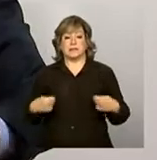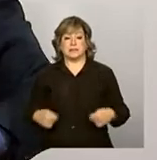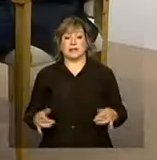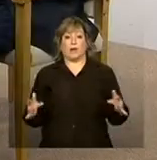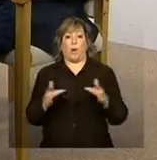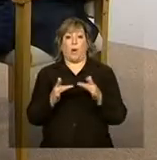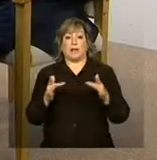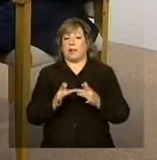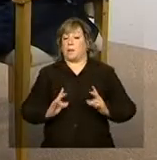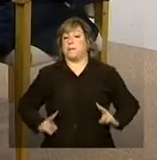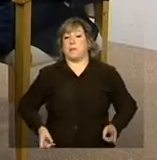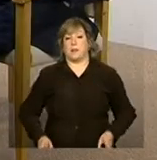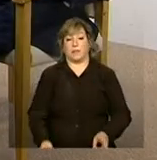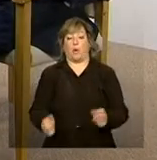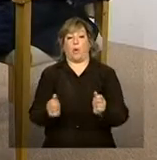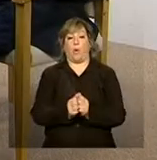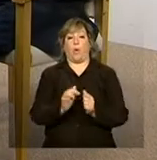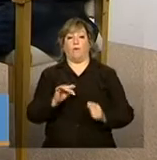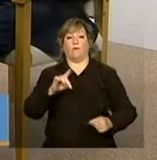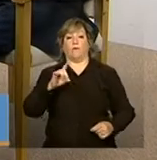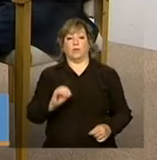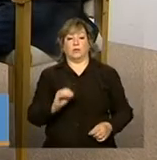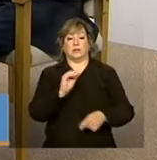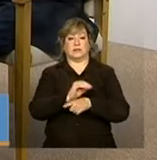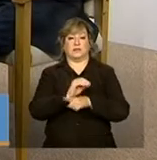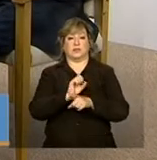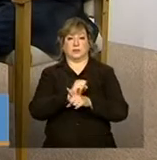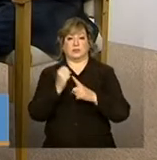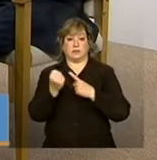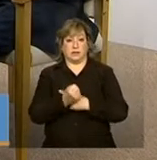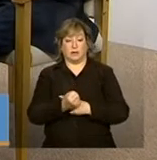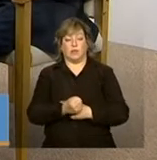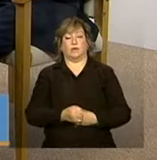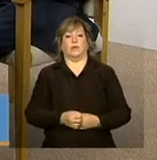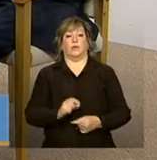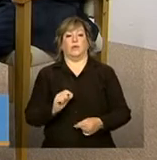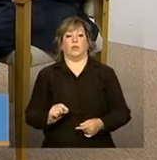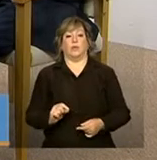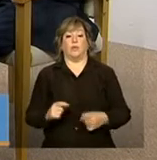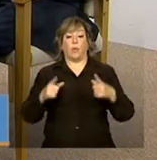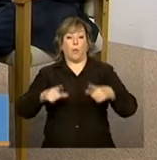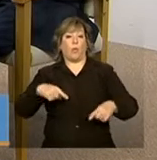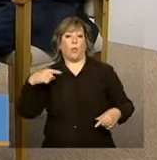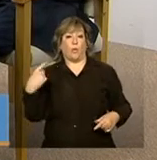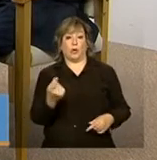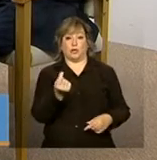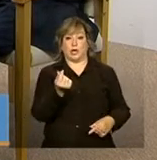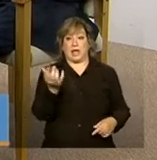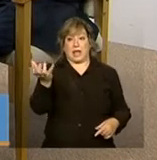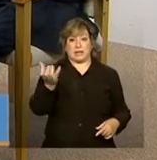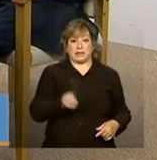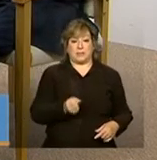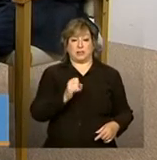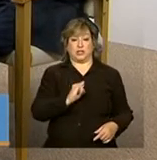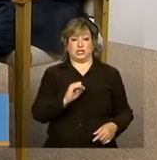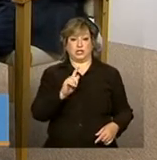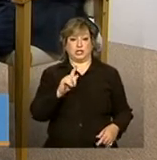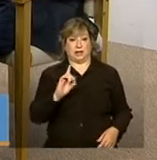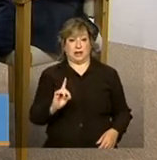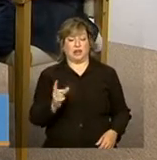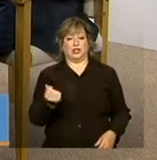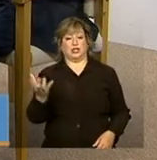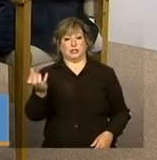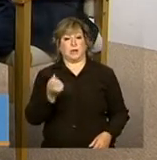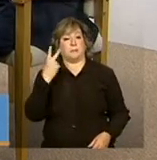permanente com os fundos de assistência social, que são os fundos que são os lugares recebedores dos recursos do EGD, que são os recursos para a